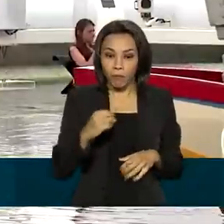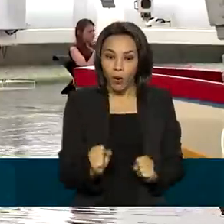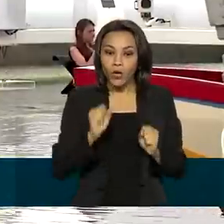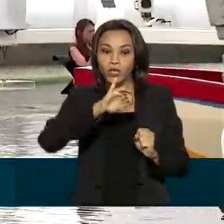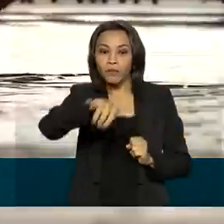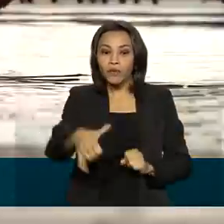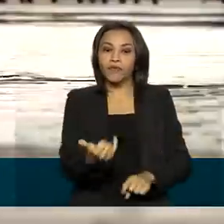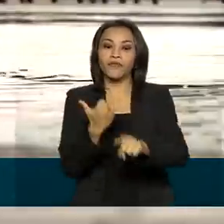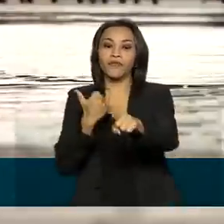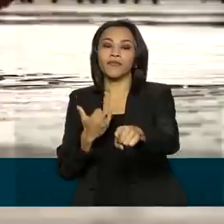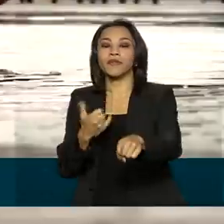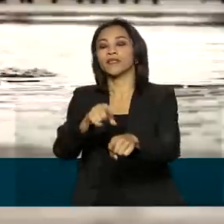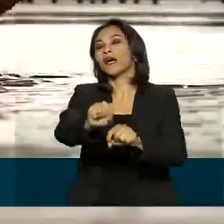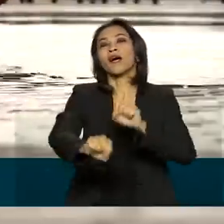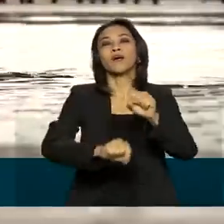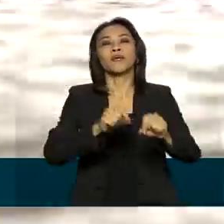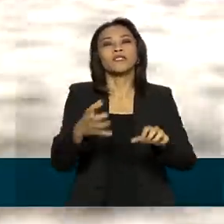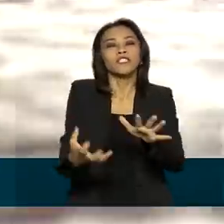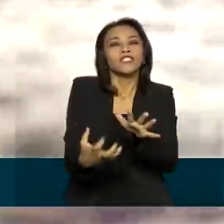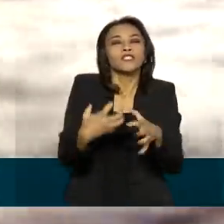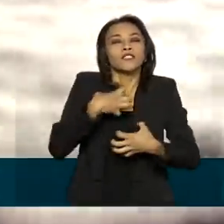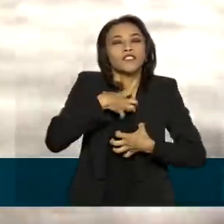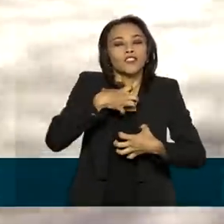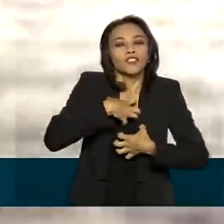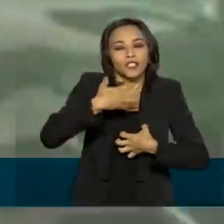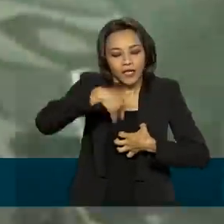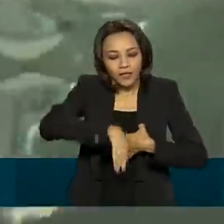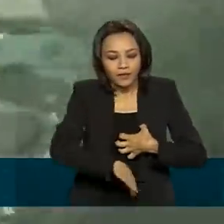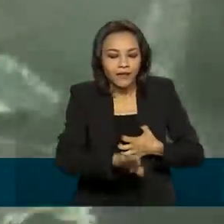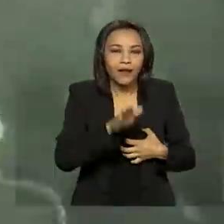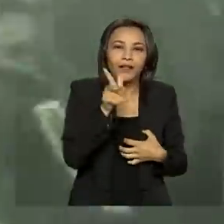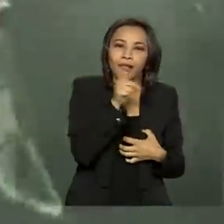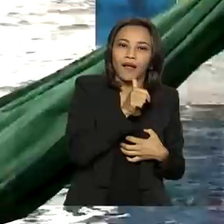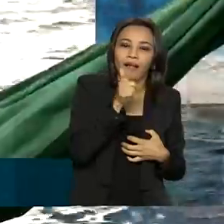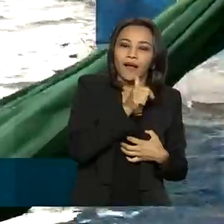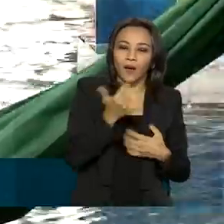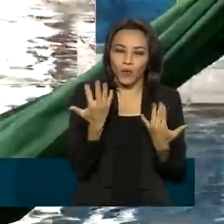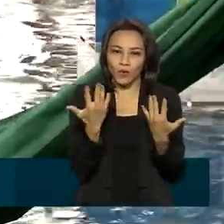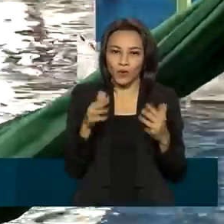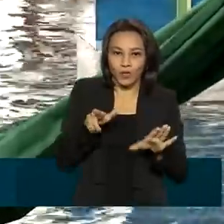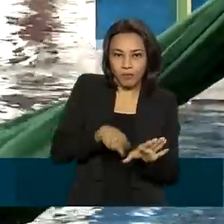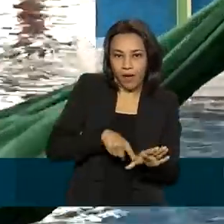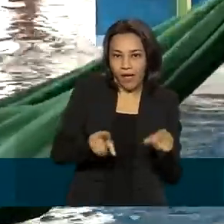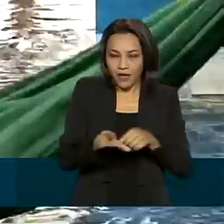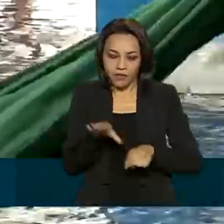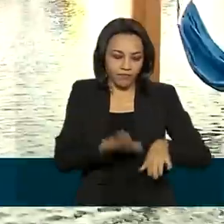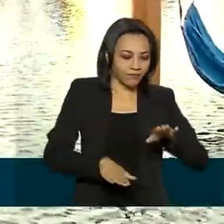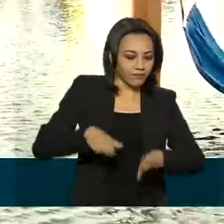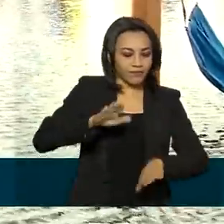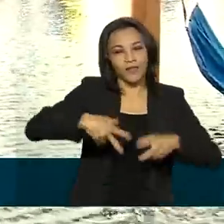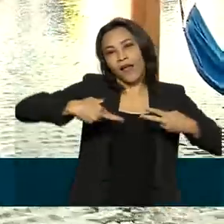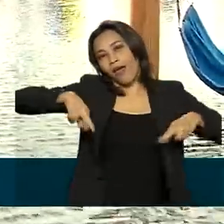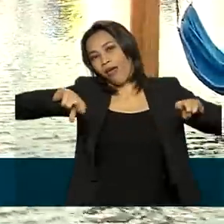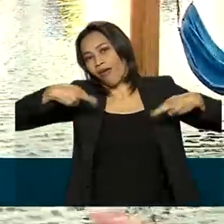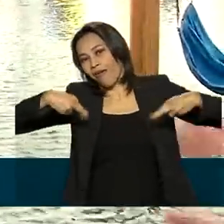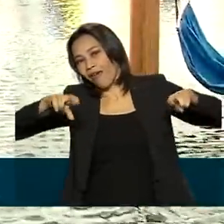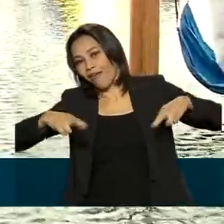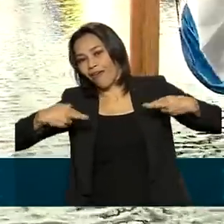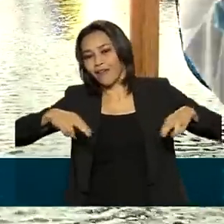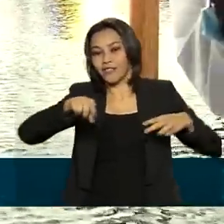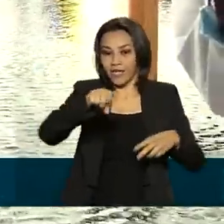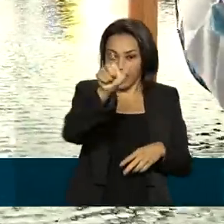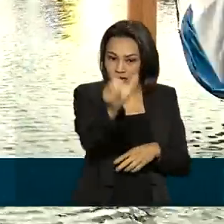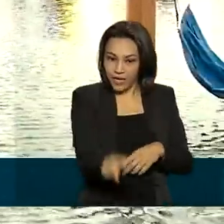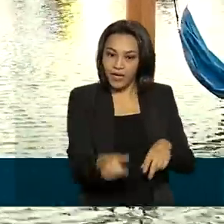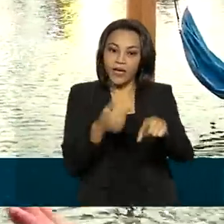experiência estética e sensorial, entrar na água, olhar os pés, relaxar numa rede. Este visitante